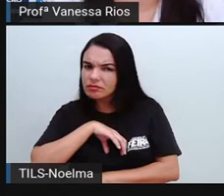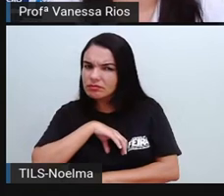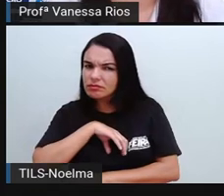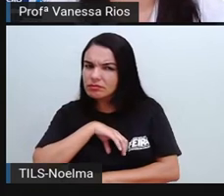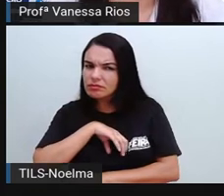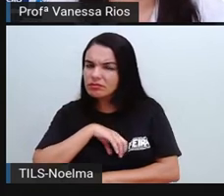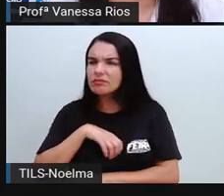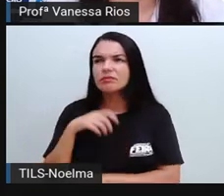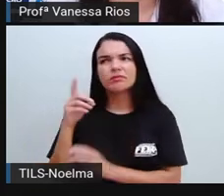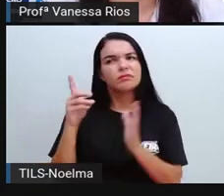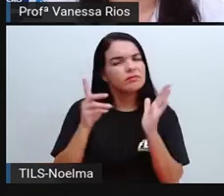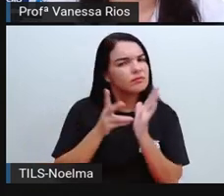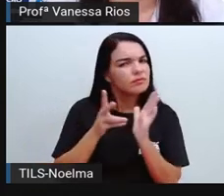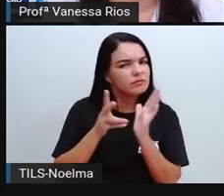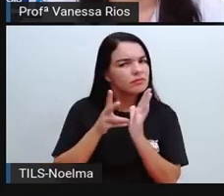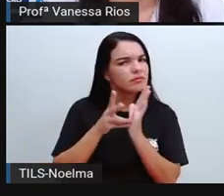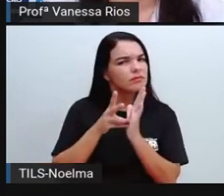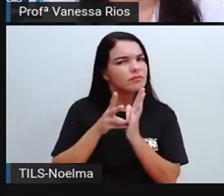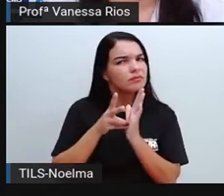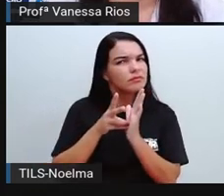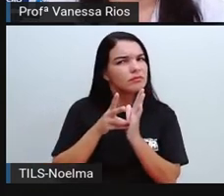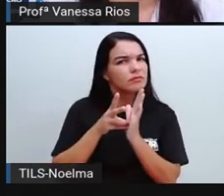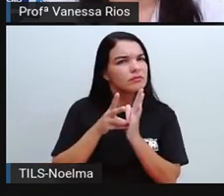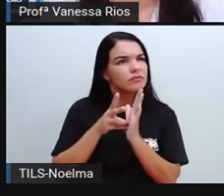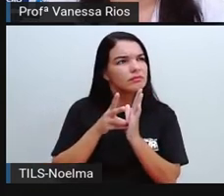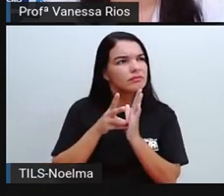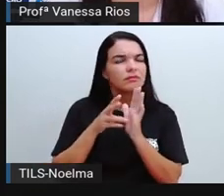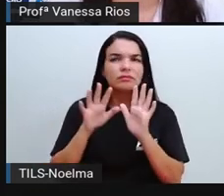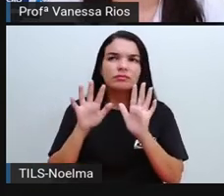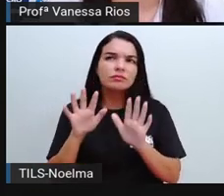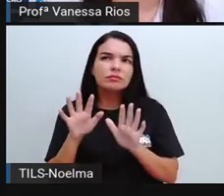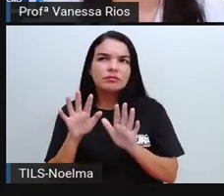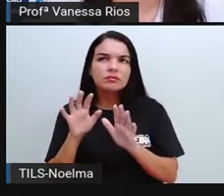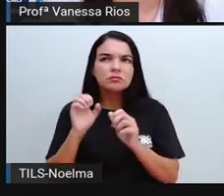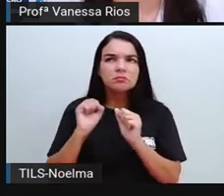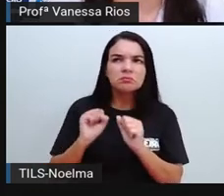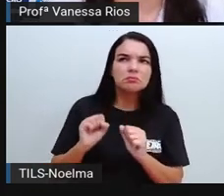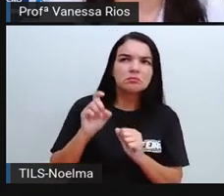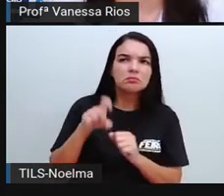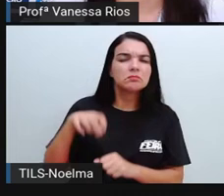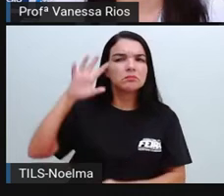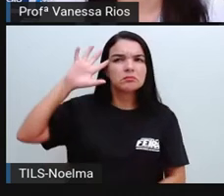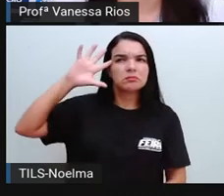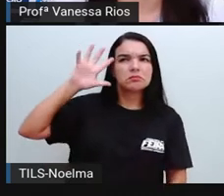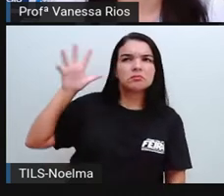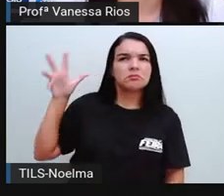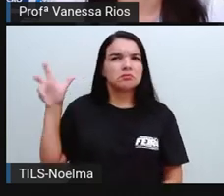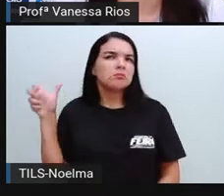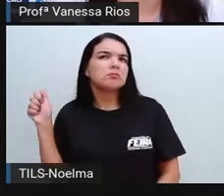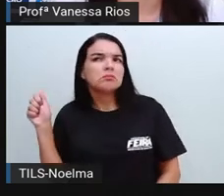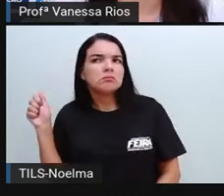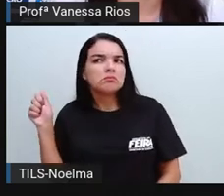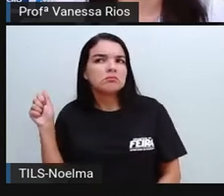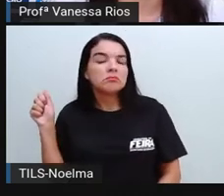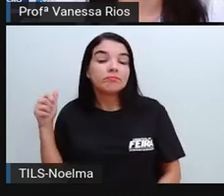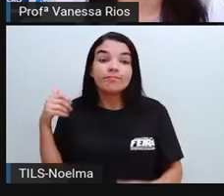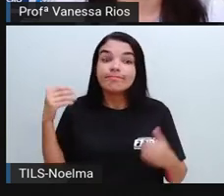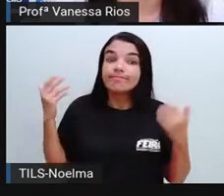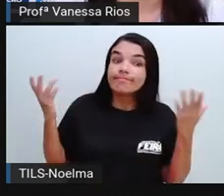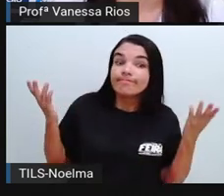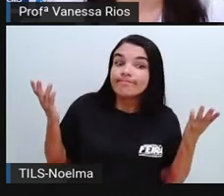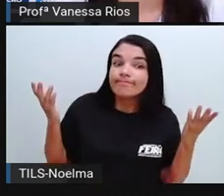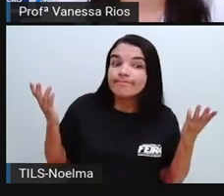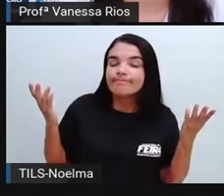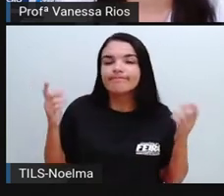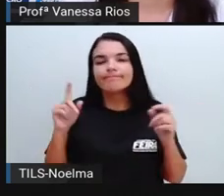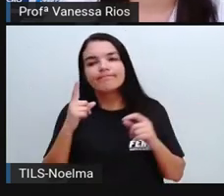que foram os indígenas? Será que foram aí, não é, os negros africanos? Olhem só,